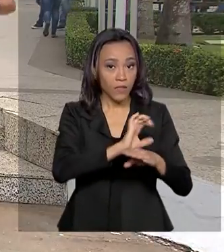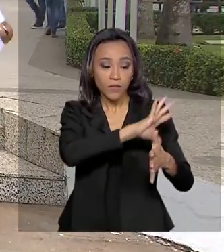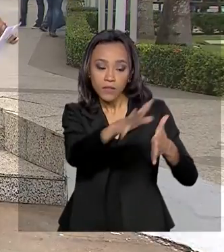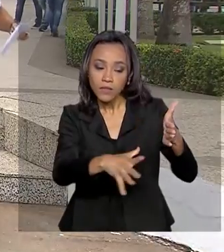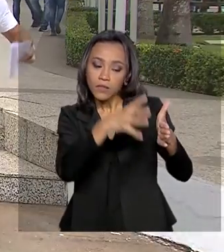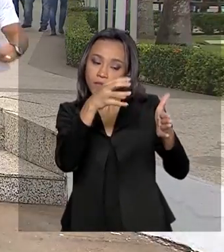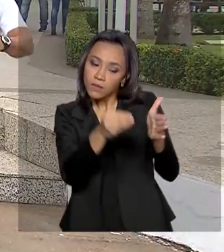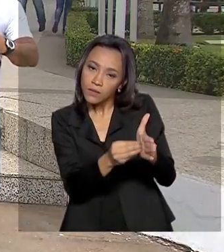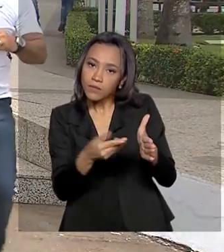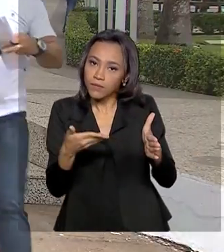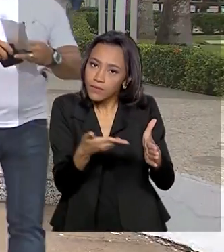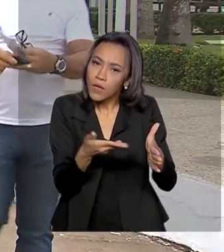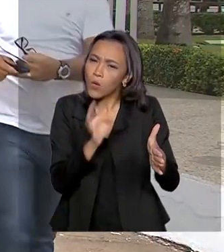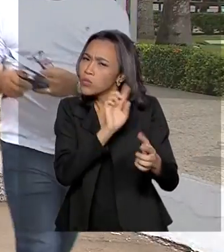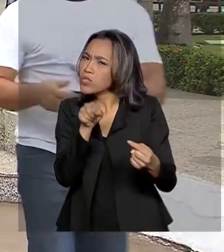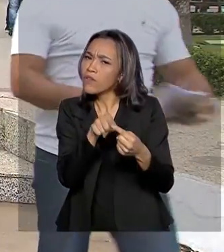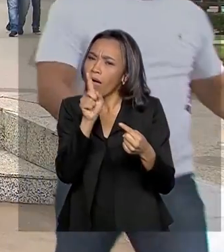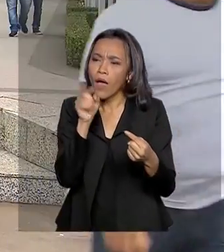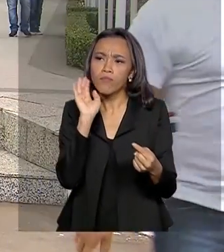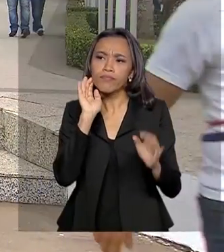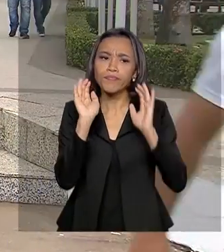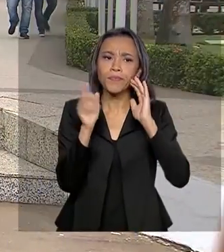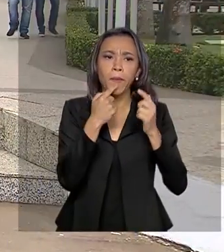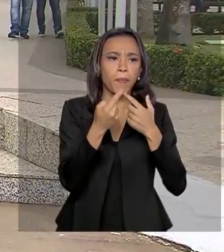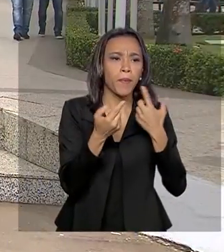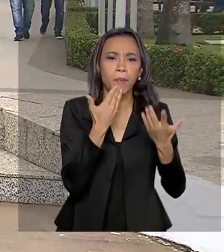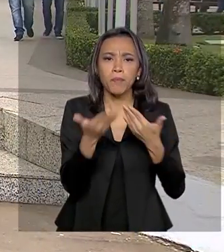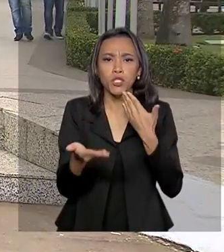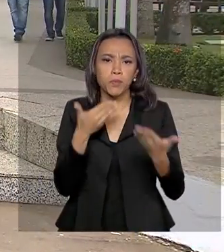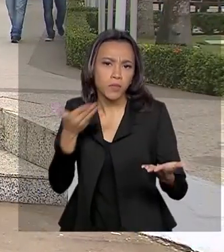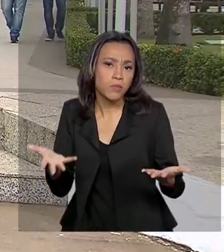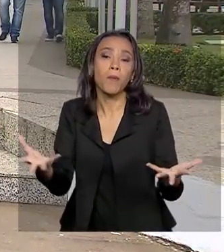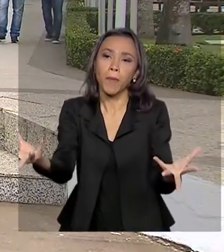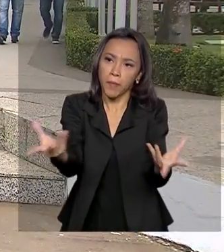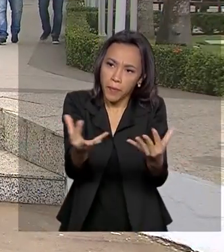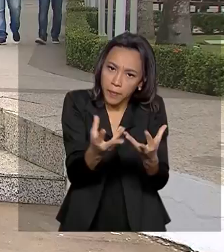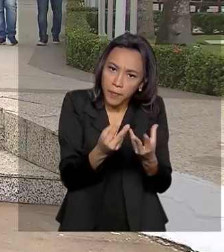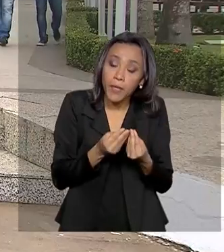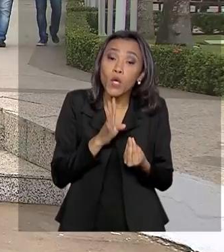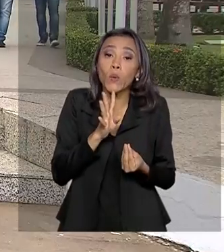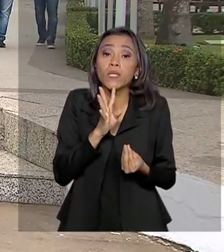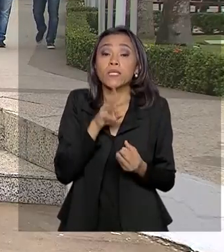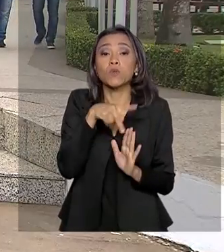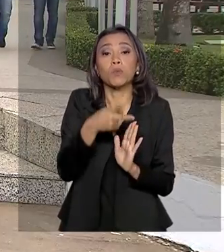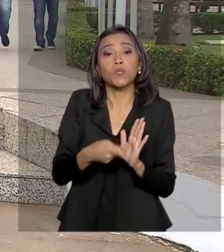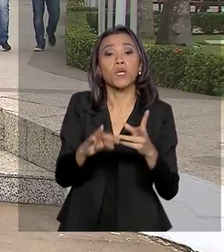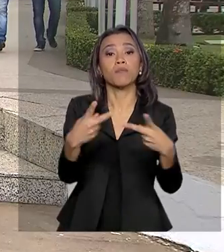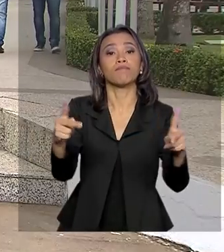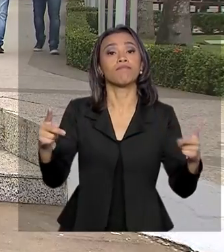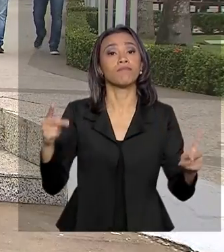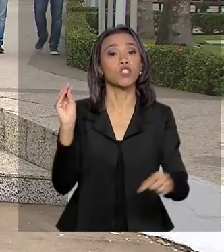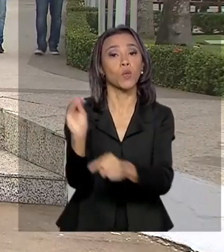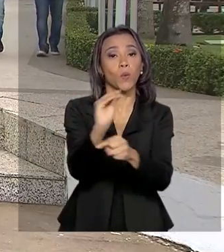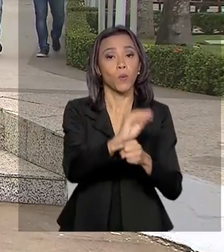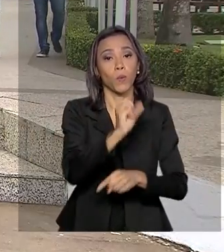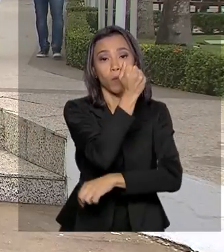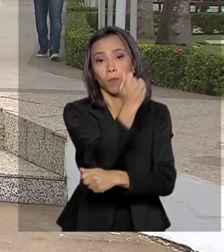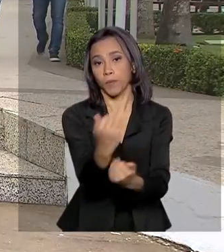encontros é ouvir as demandas dos estados e conhecer projetos regionais de preservação ambiental e de